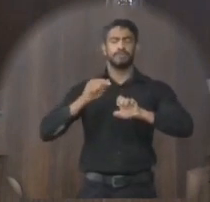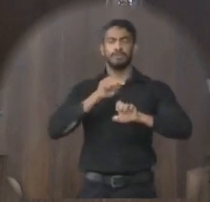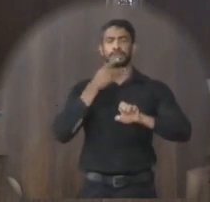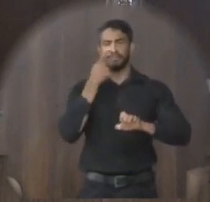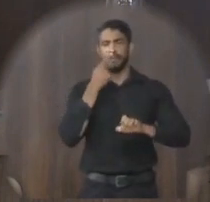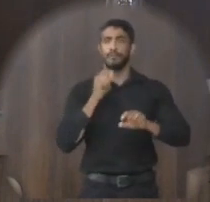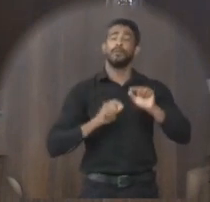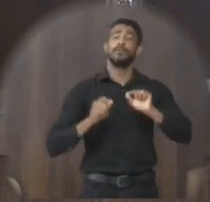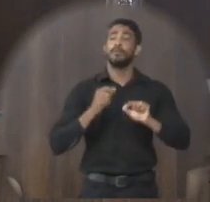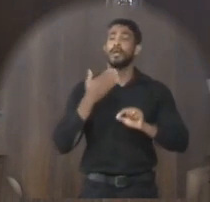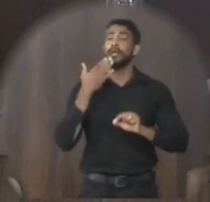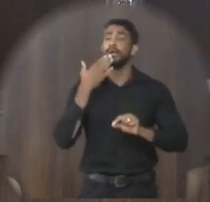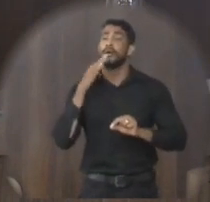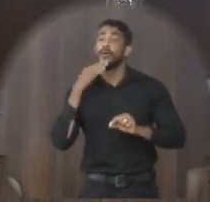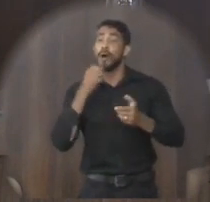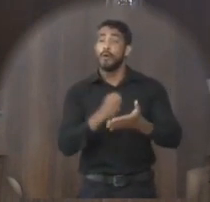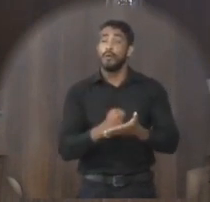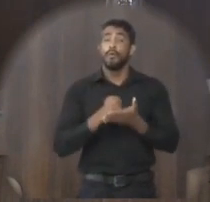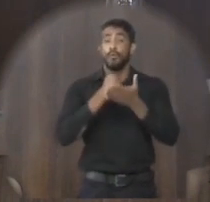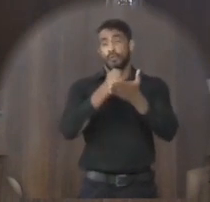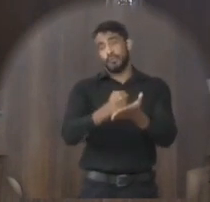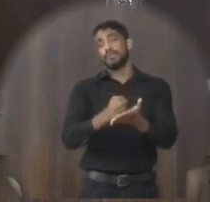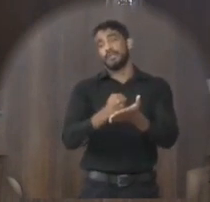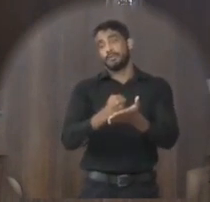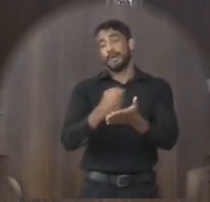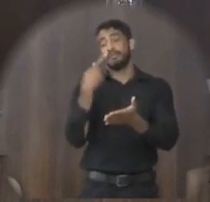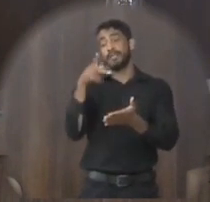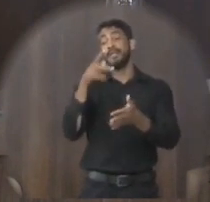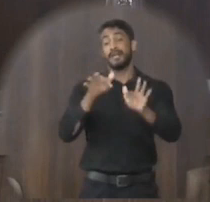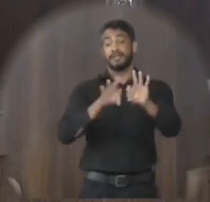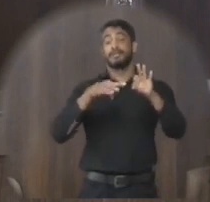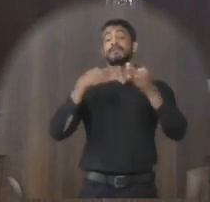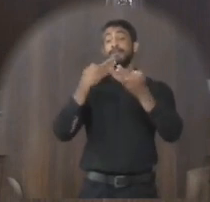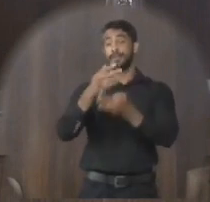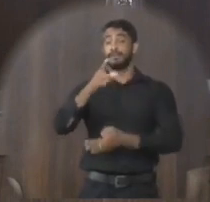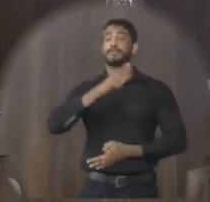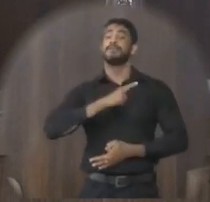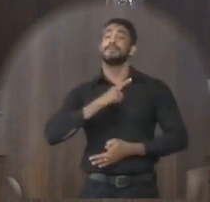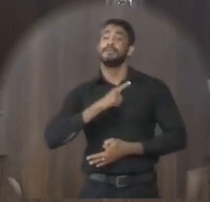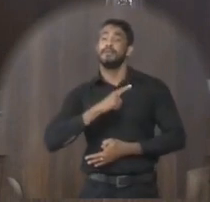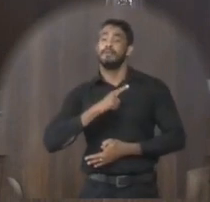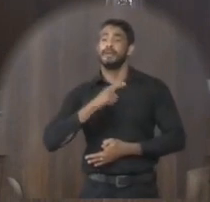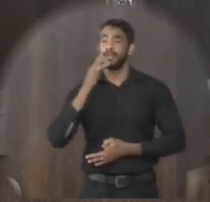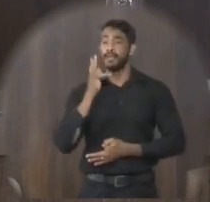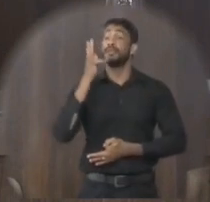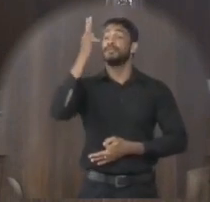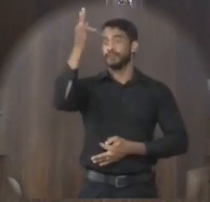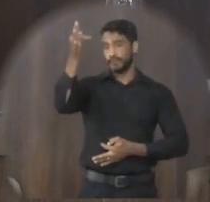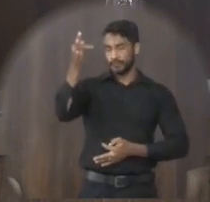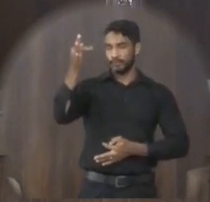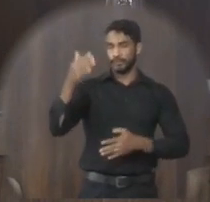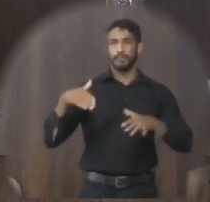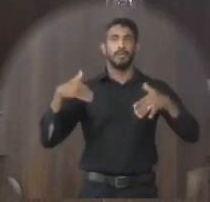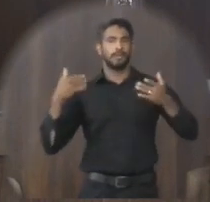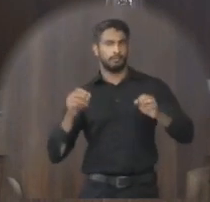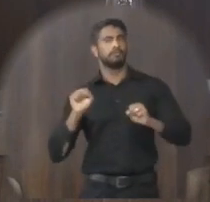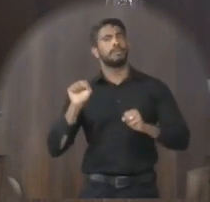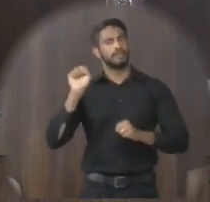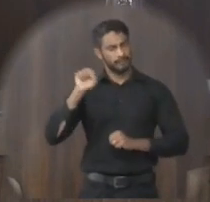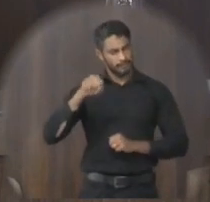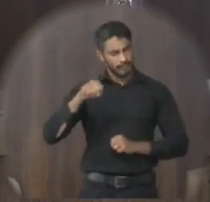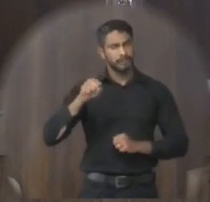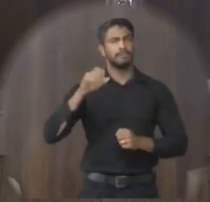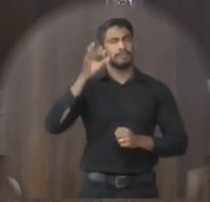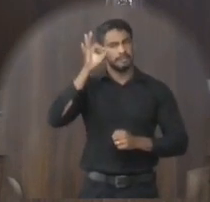colocou aí, quais serão os amparos que essas famílias terão na sequência. Então, só pode ter certeza que